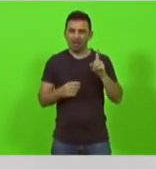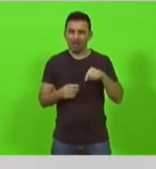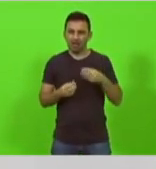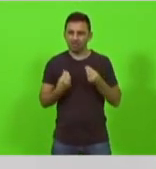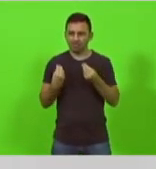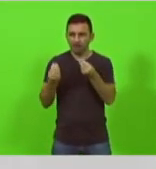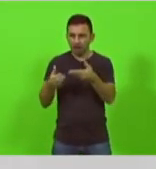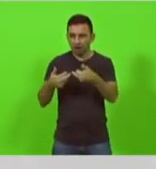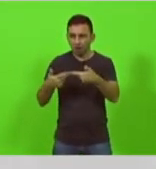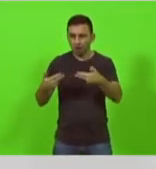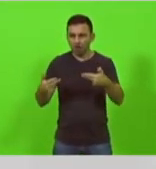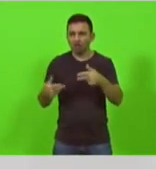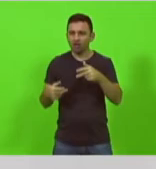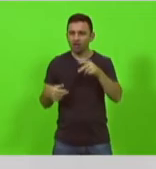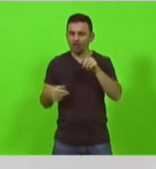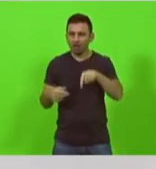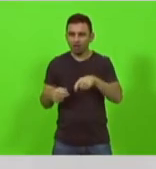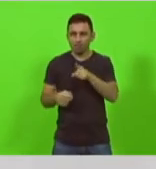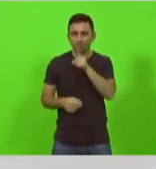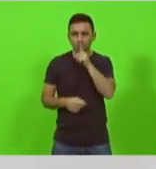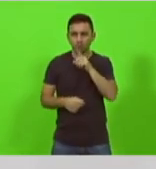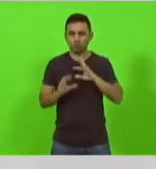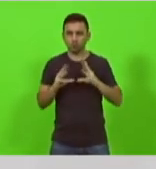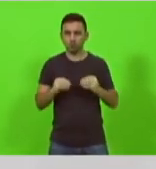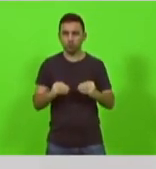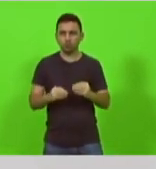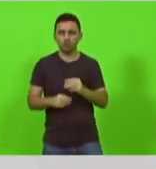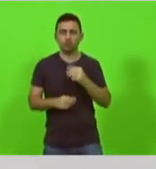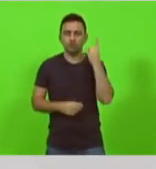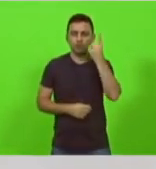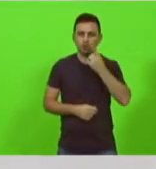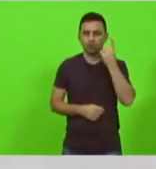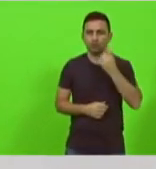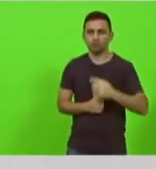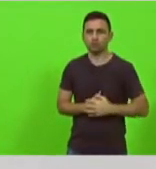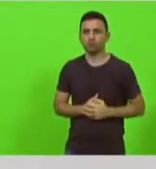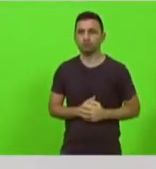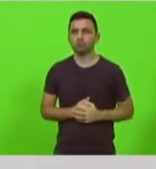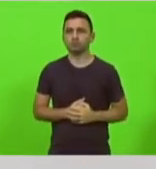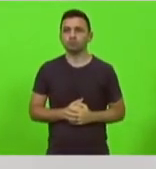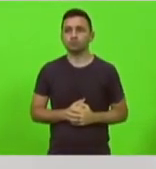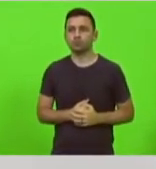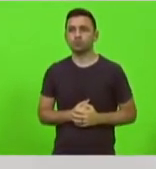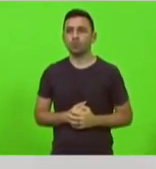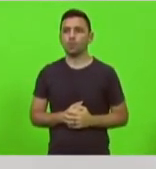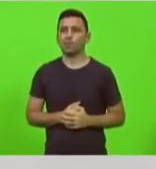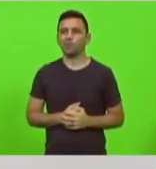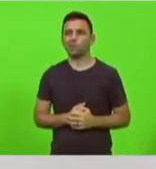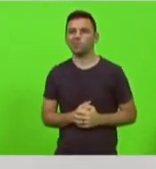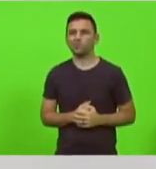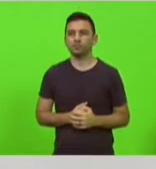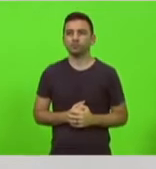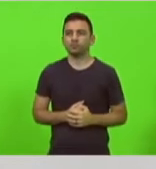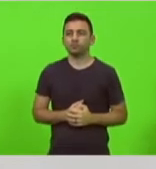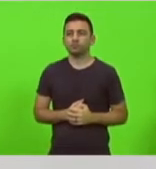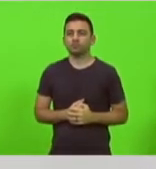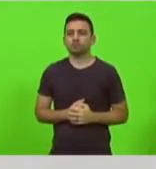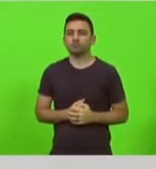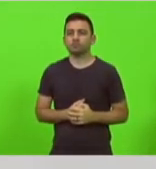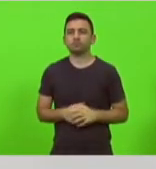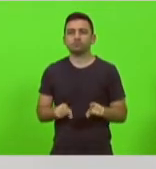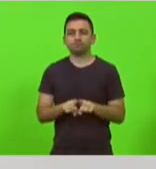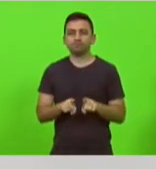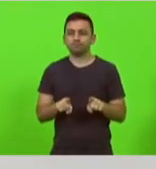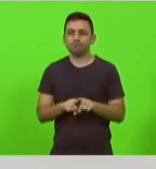também será que anúncios do governo valem o silêncio de uma imprensa? nós temos que nos perguntar isso e